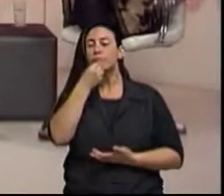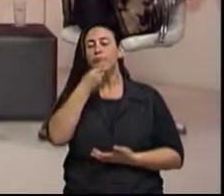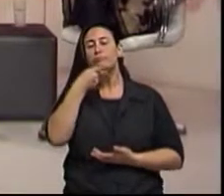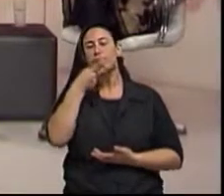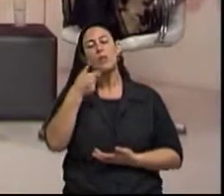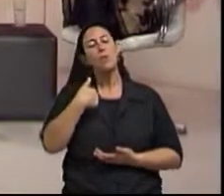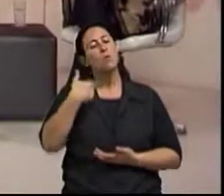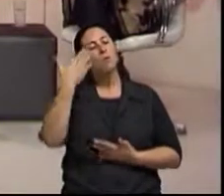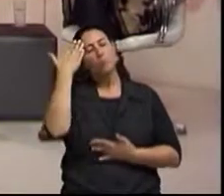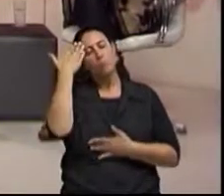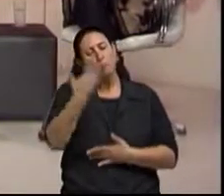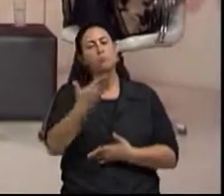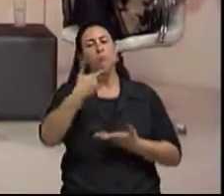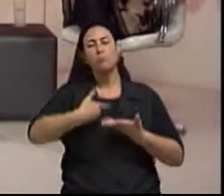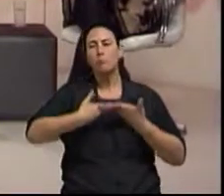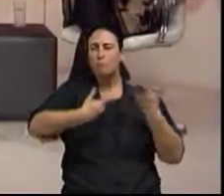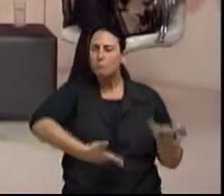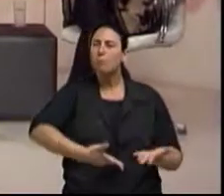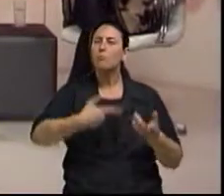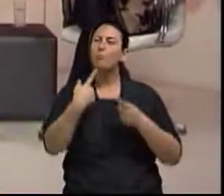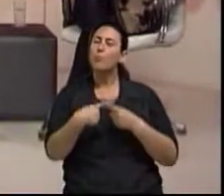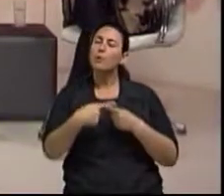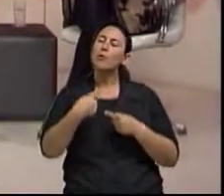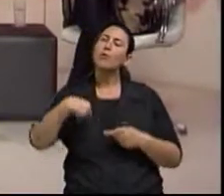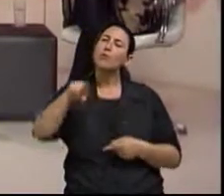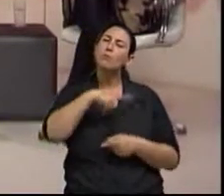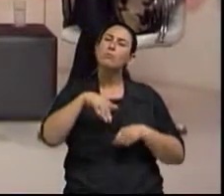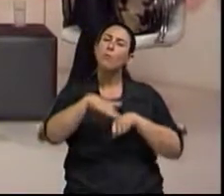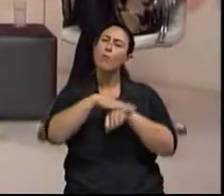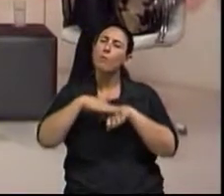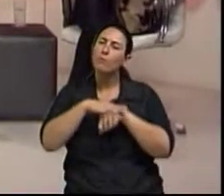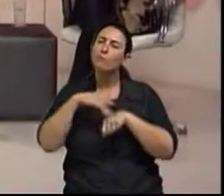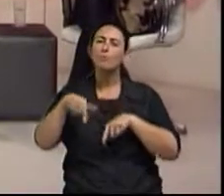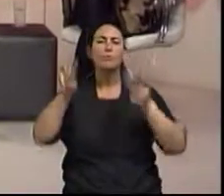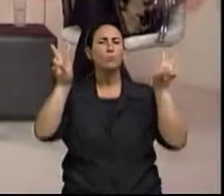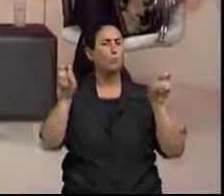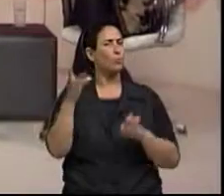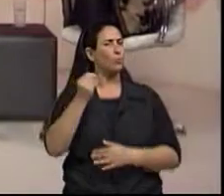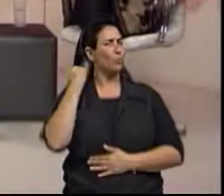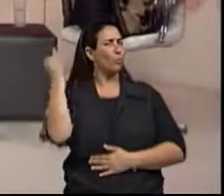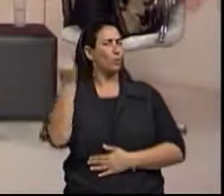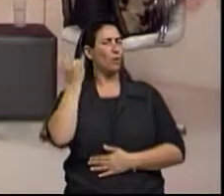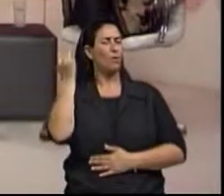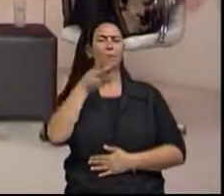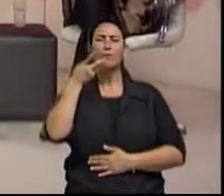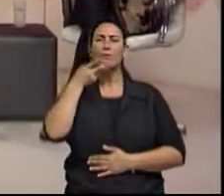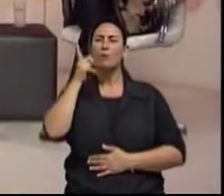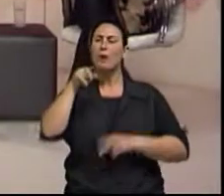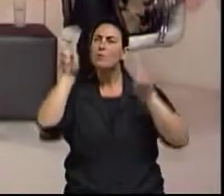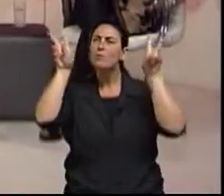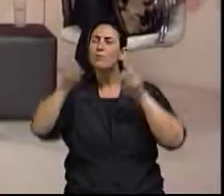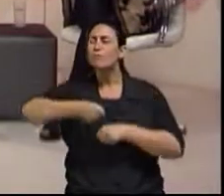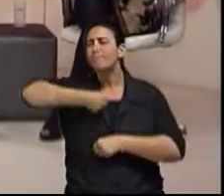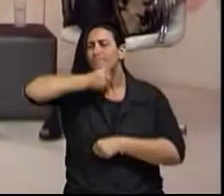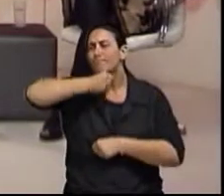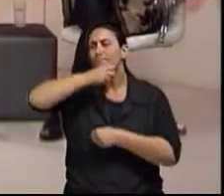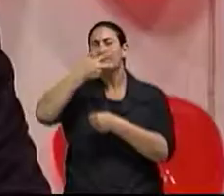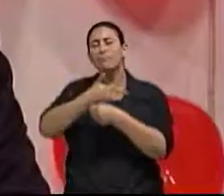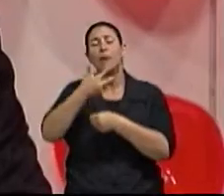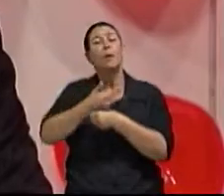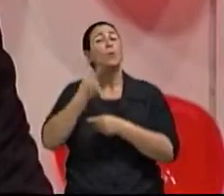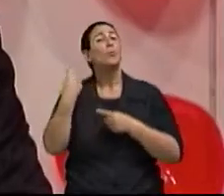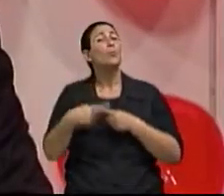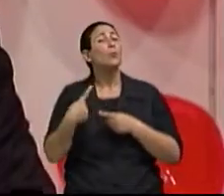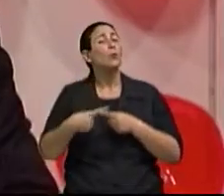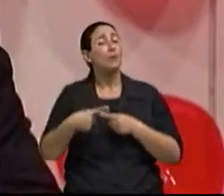É uma satisfação estar justamente conversando sobre um assunto tão importante que é a velhice, né? A velhice tem muito a ver com a